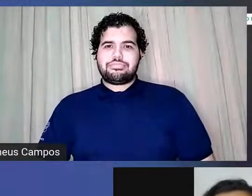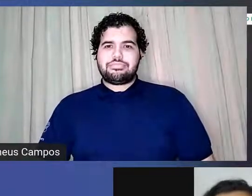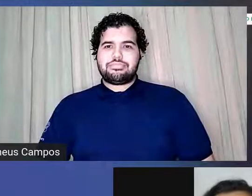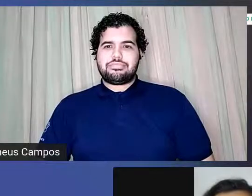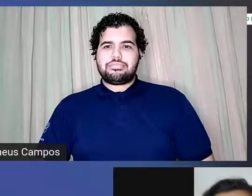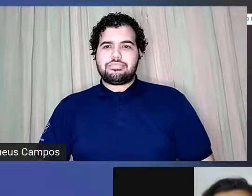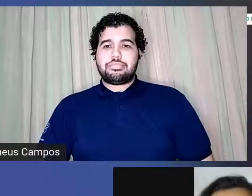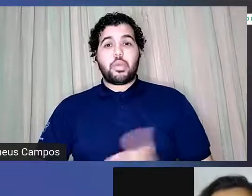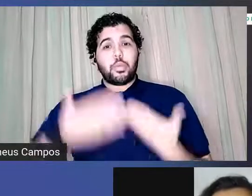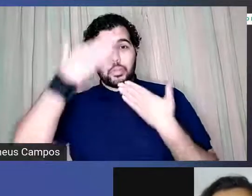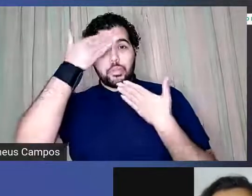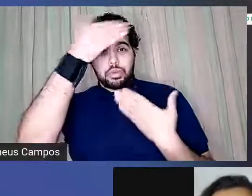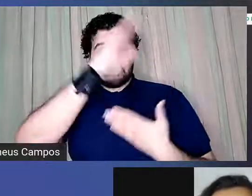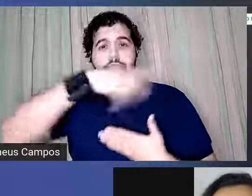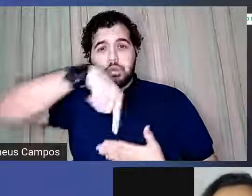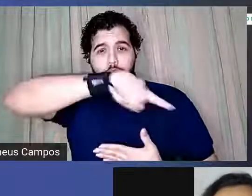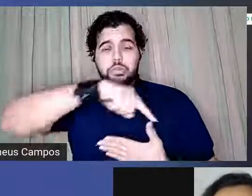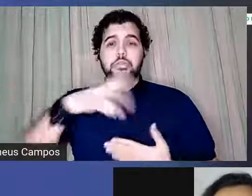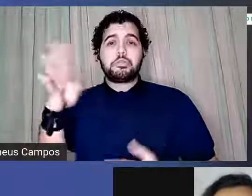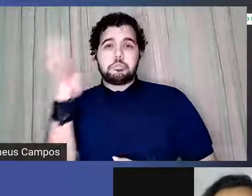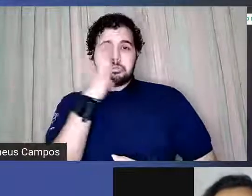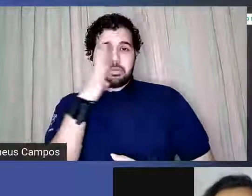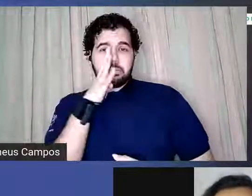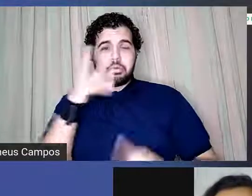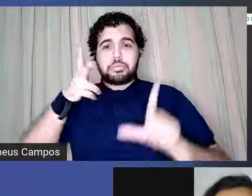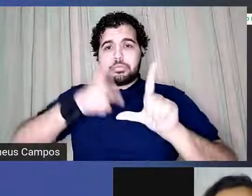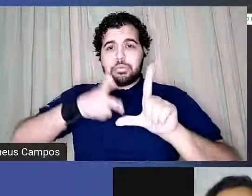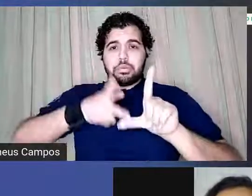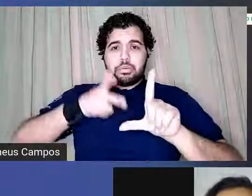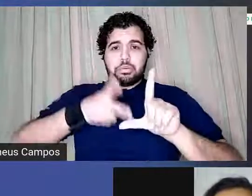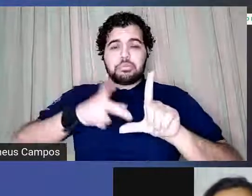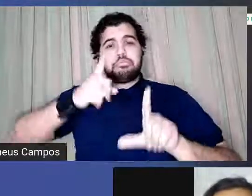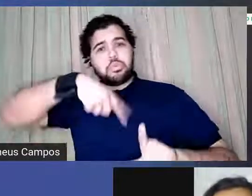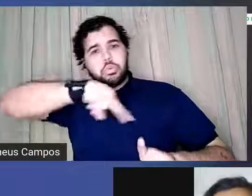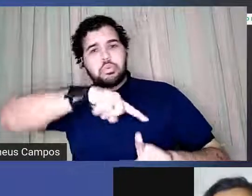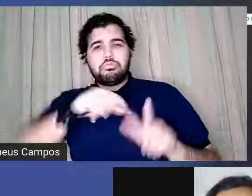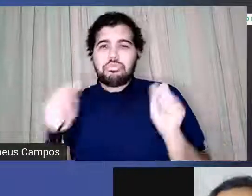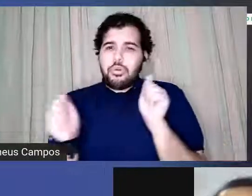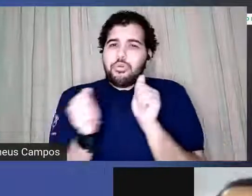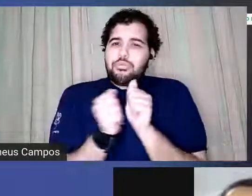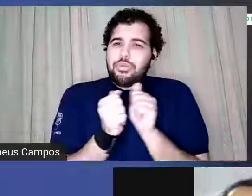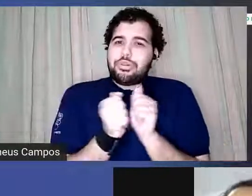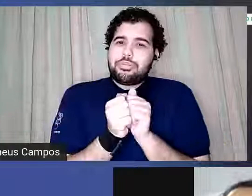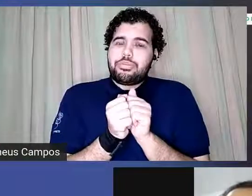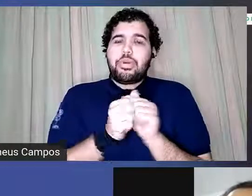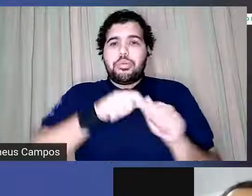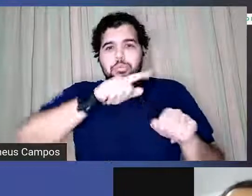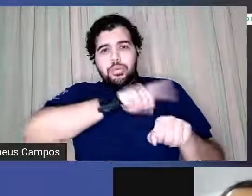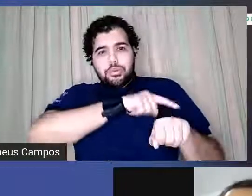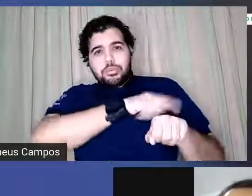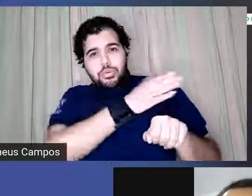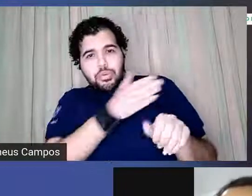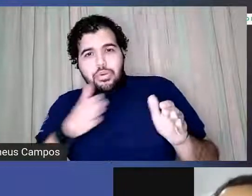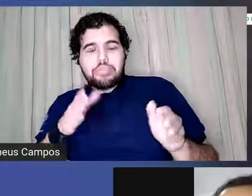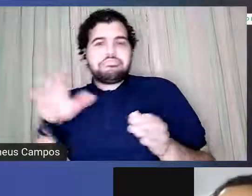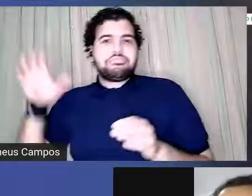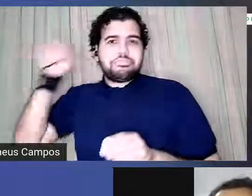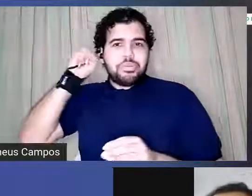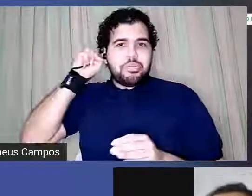agradeço todo mundo que assistiu todo mundo que ficou com a gente aqui esse tempo nos ouvindo